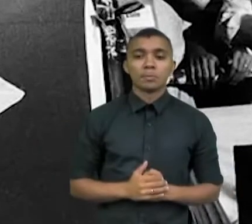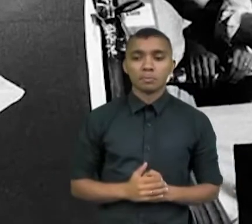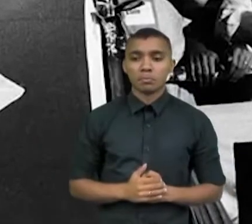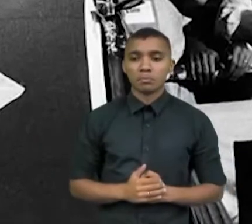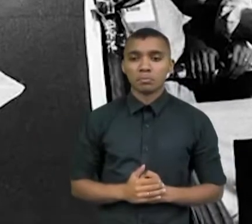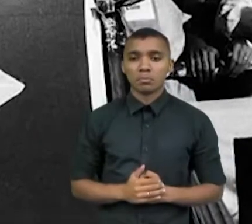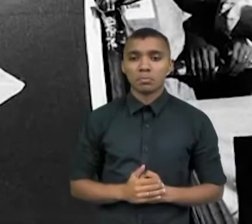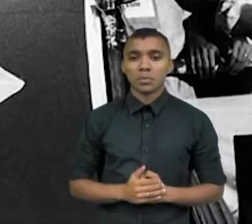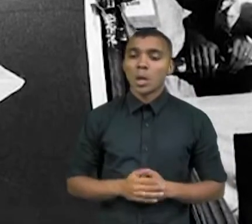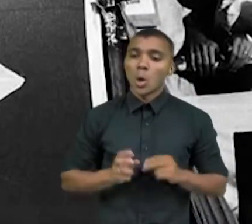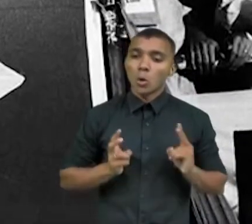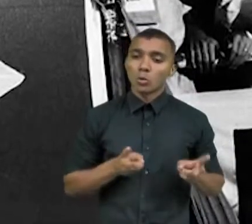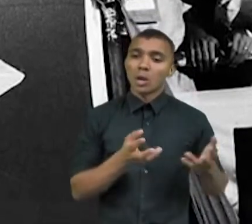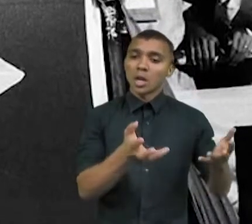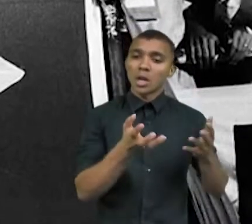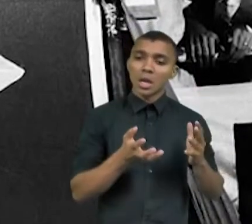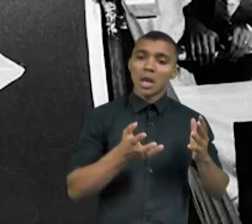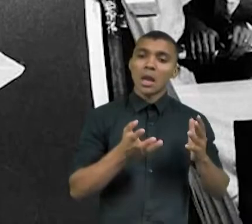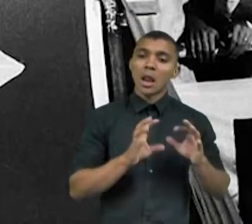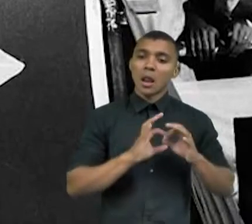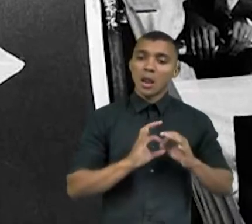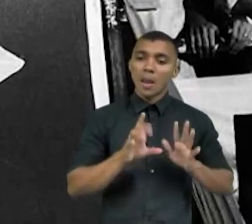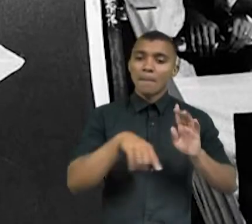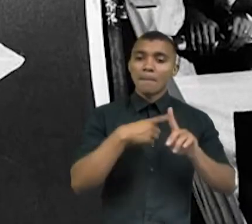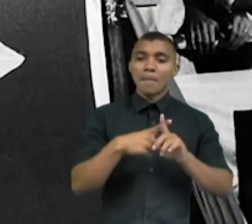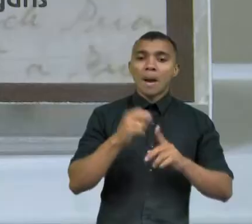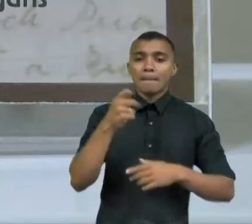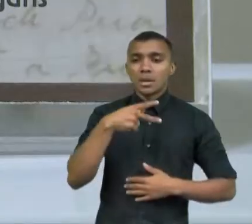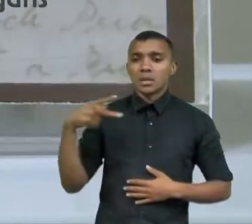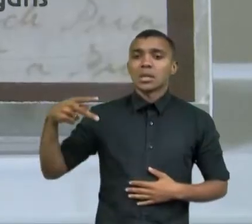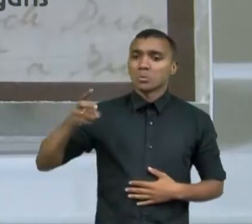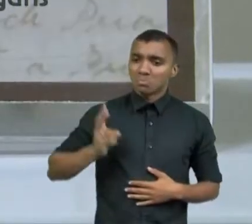manutenção da república e do presidencialismo.